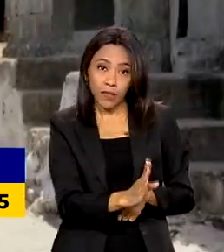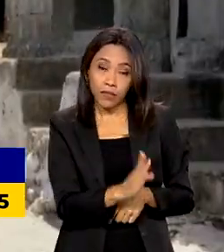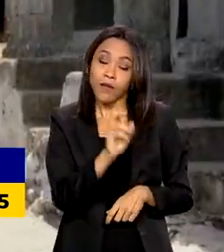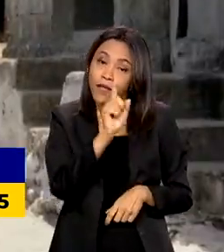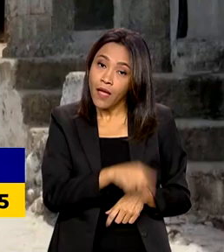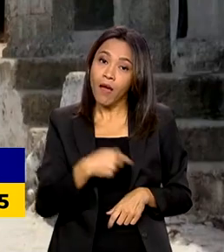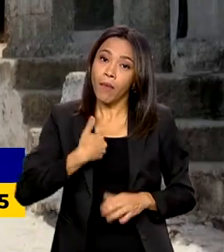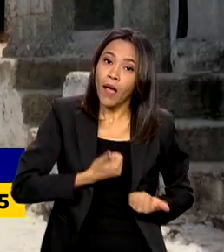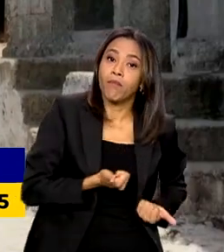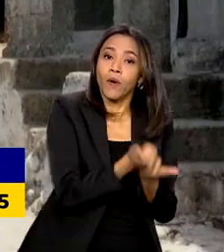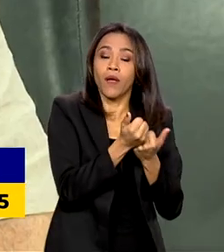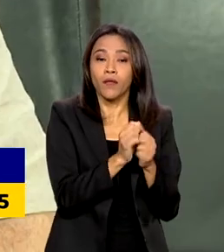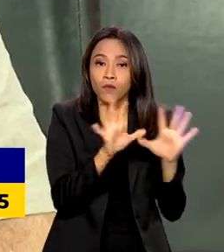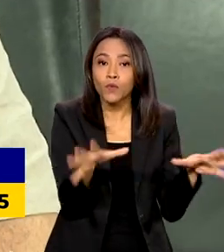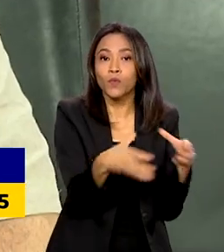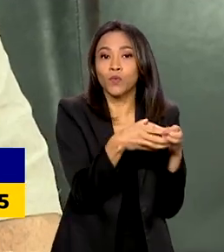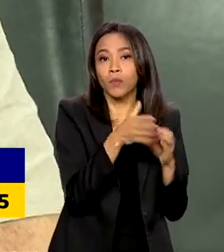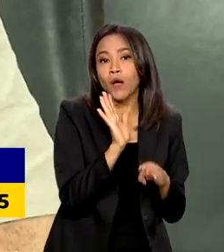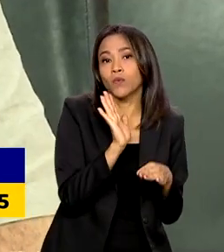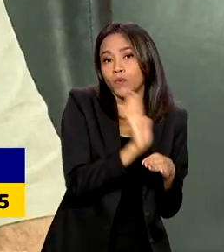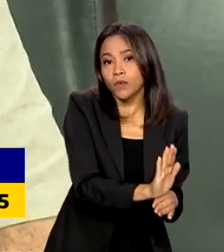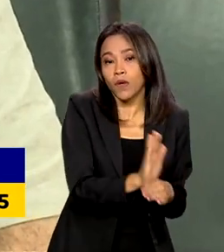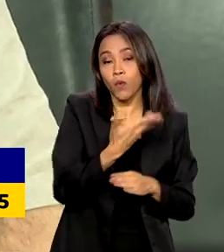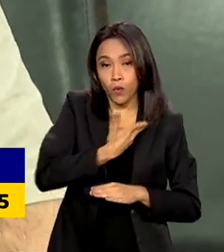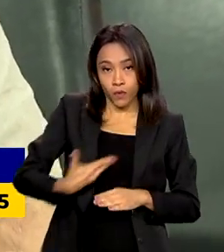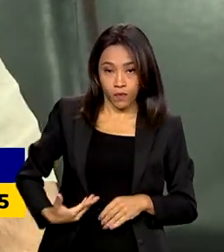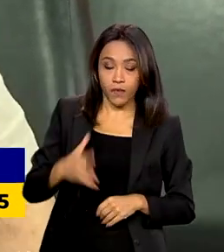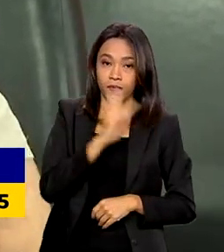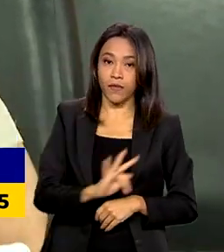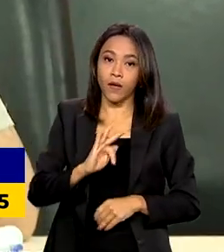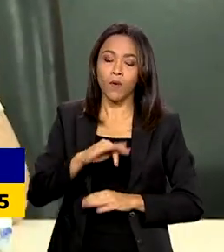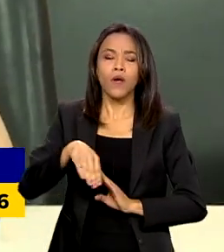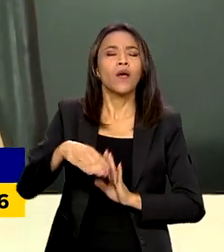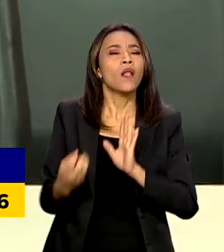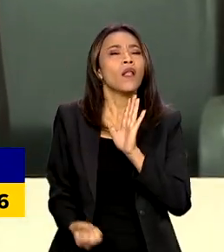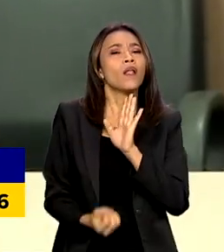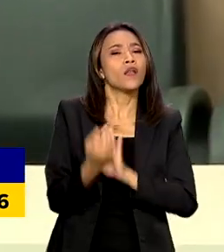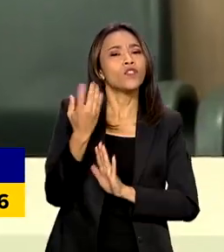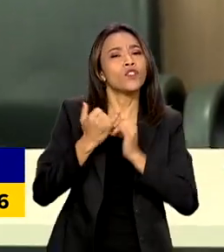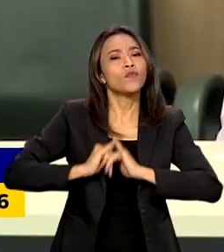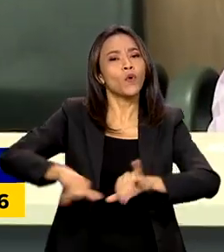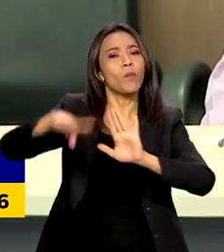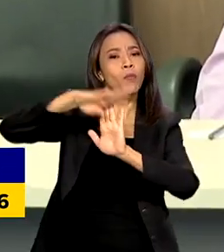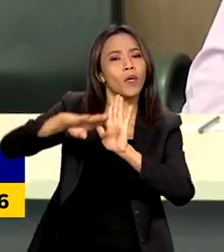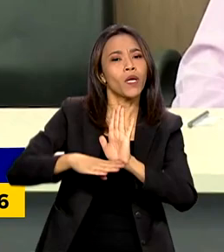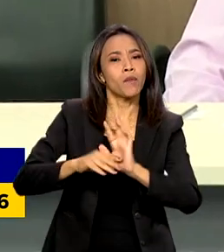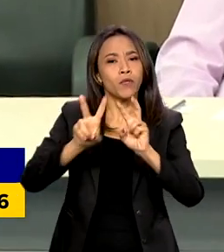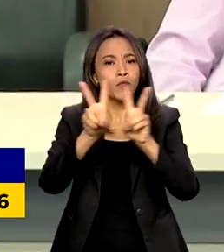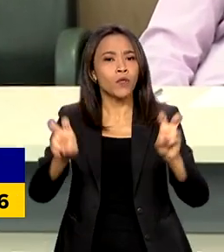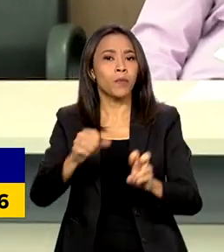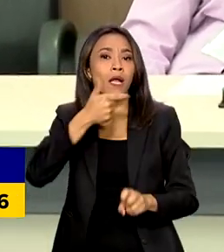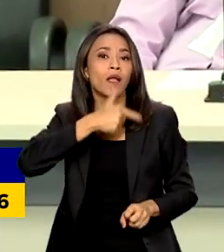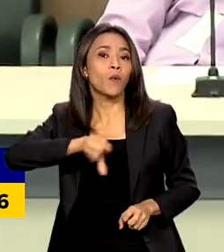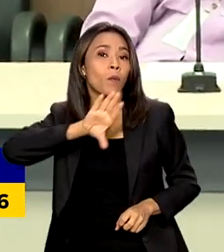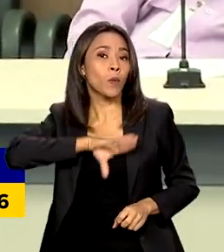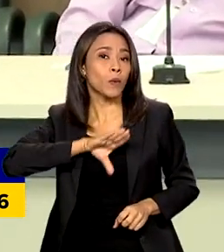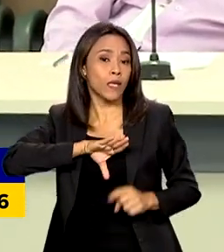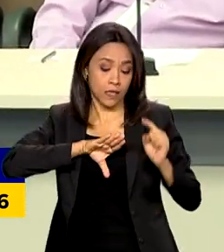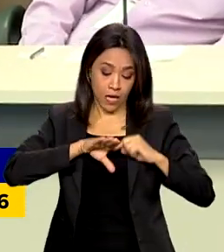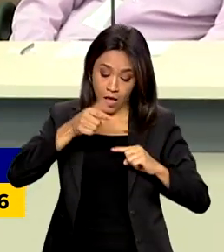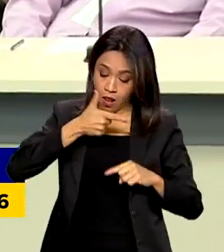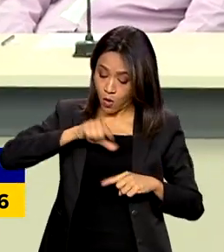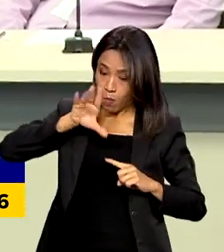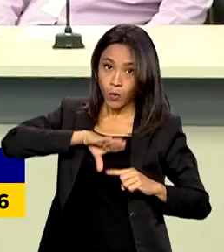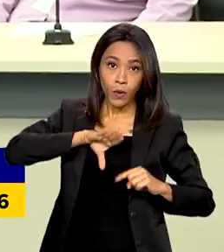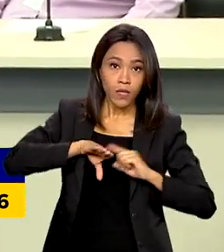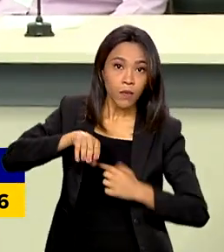para ajudar essa população que o governo lançou o programa Português como Língua de Acolhimento. O objetivo é usar a